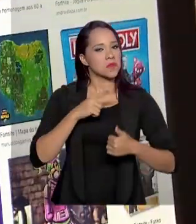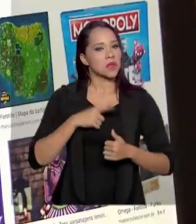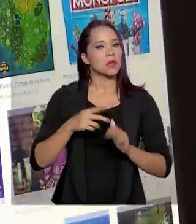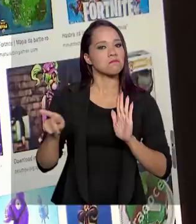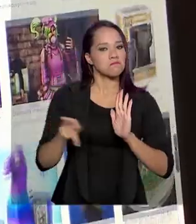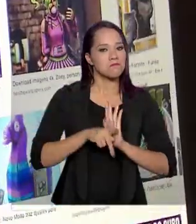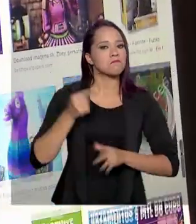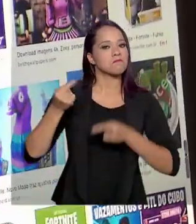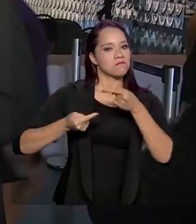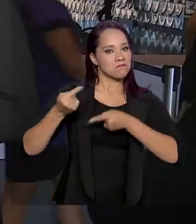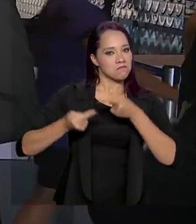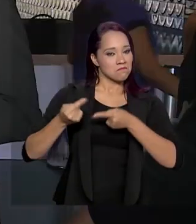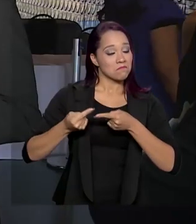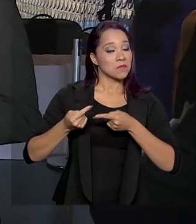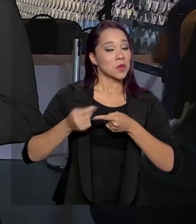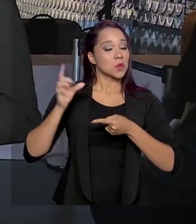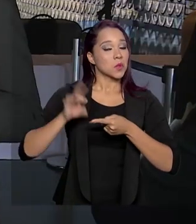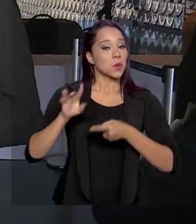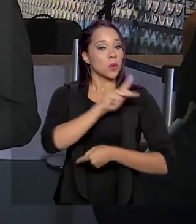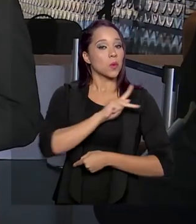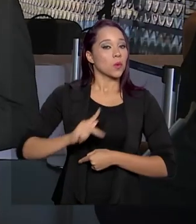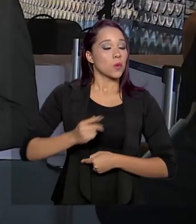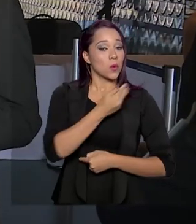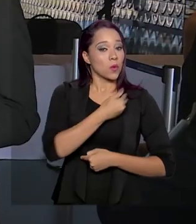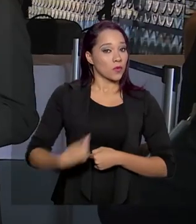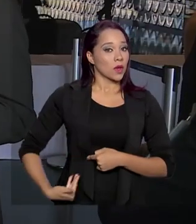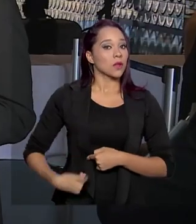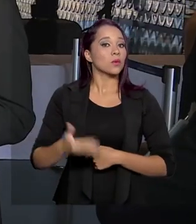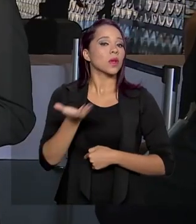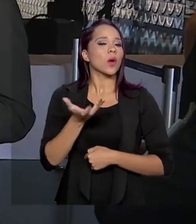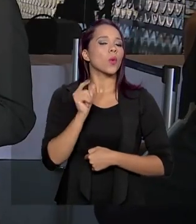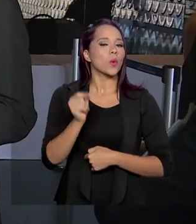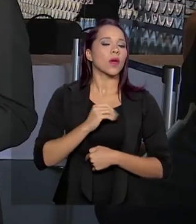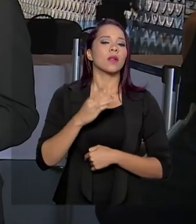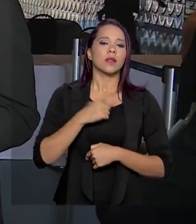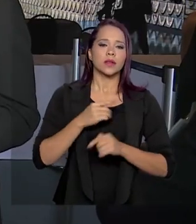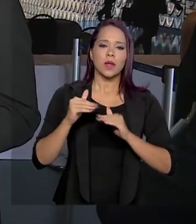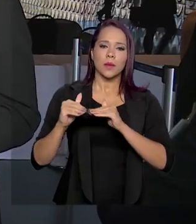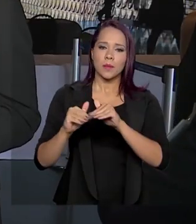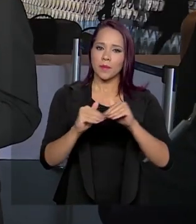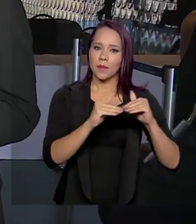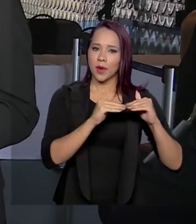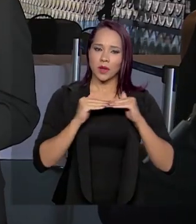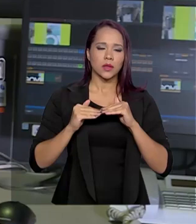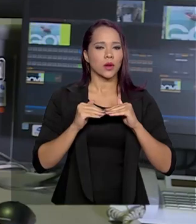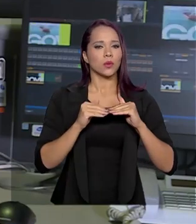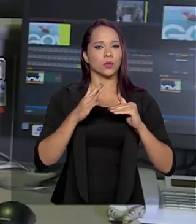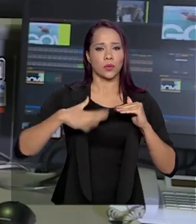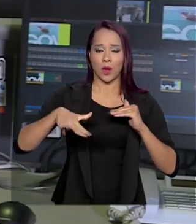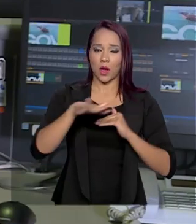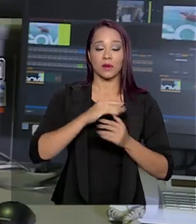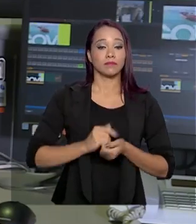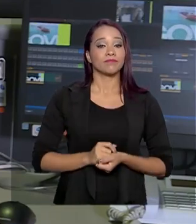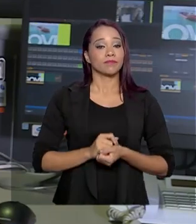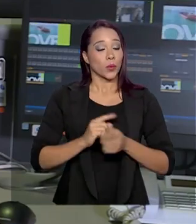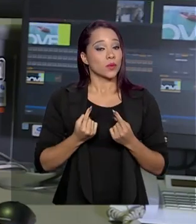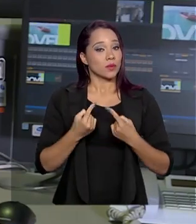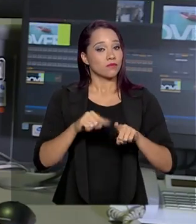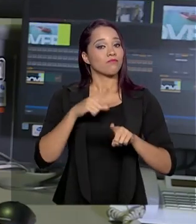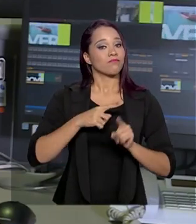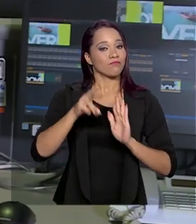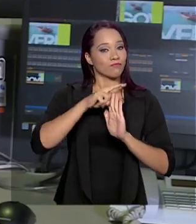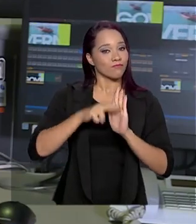próprias políticas, mas o governo quer estabelecer um padrão mínimo comum com o mercado. O desafio é trazer